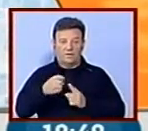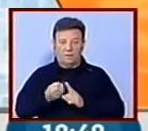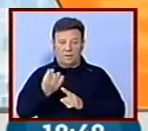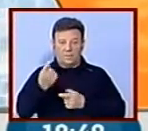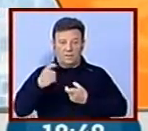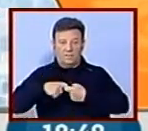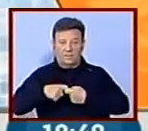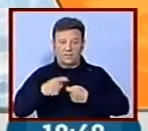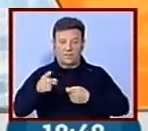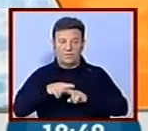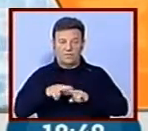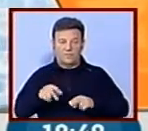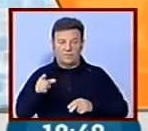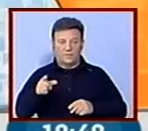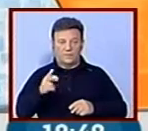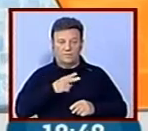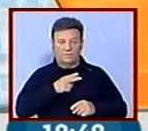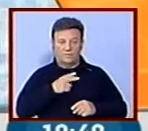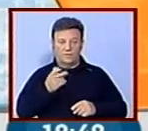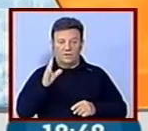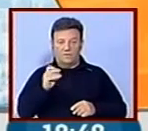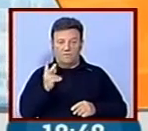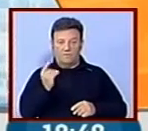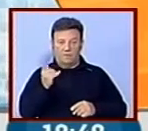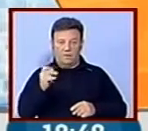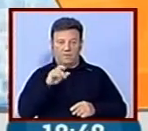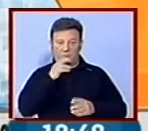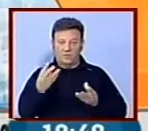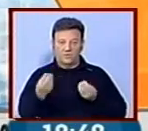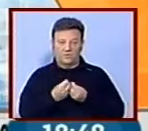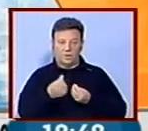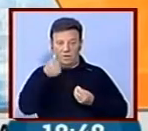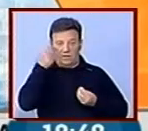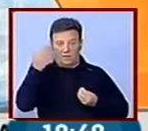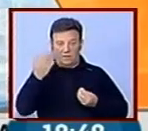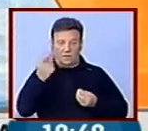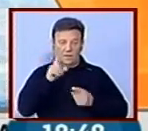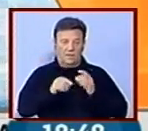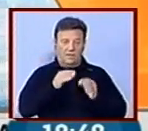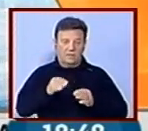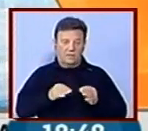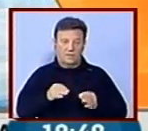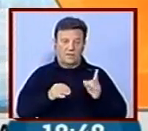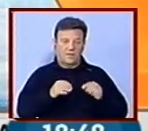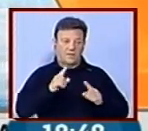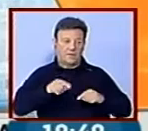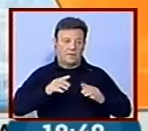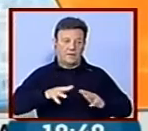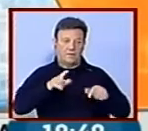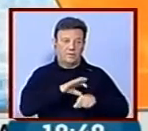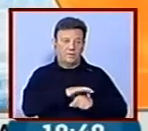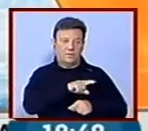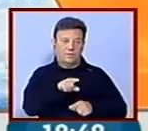parceria com o Hospital Universitário da Covilhã para juntar o lazer ao tratamento e à reabilitação de